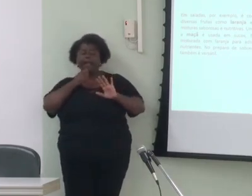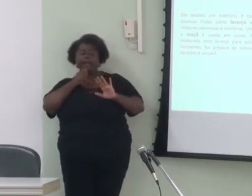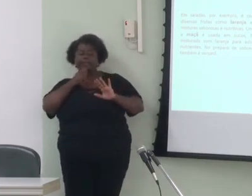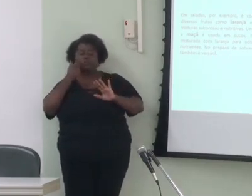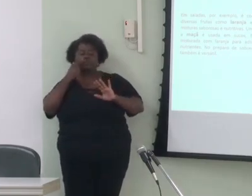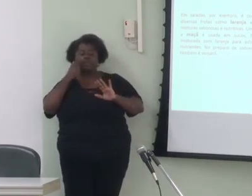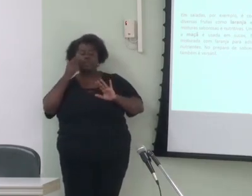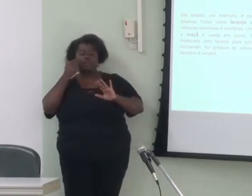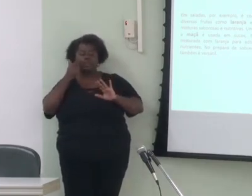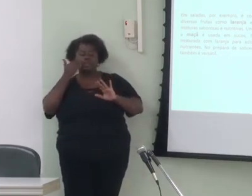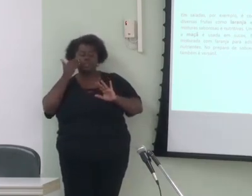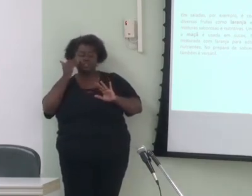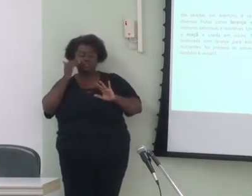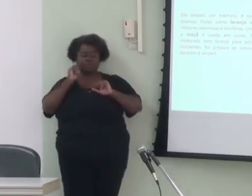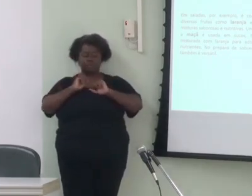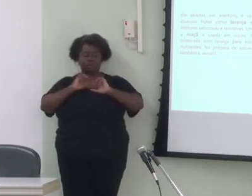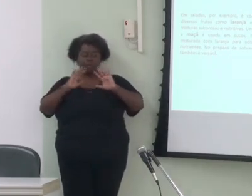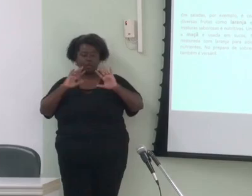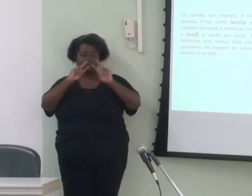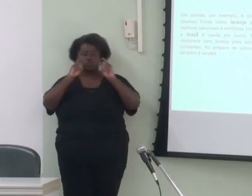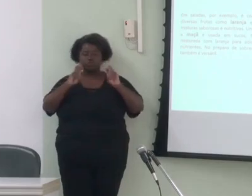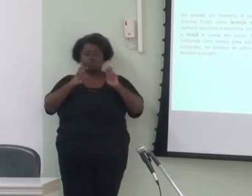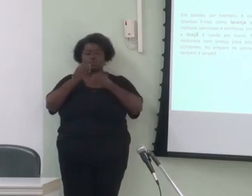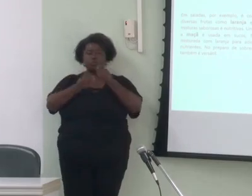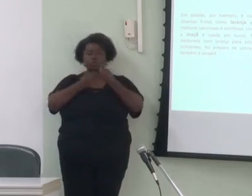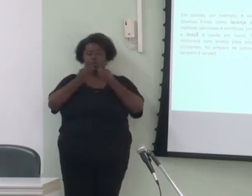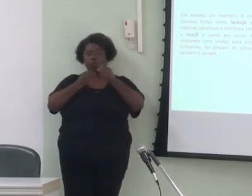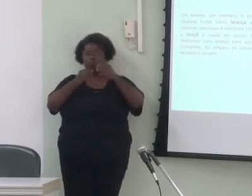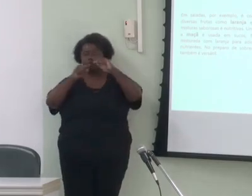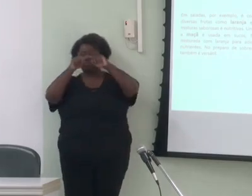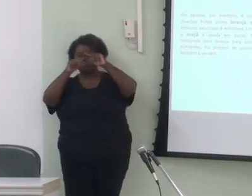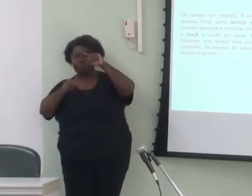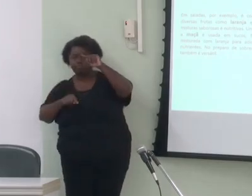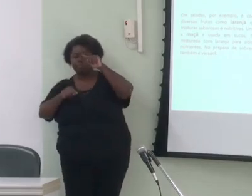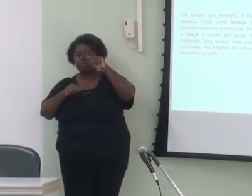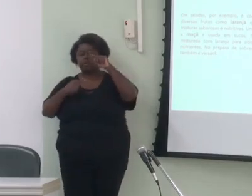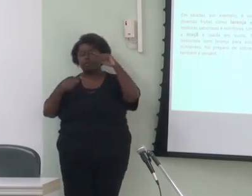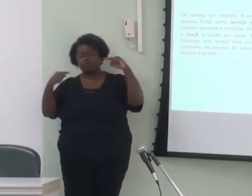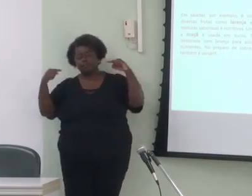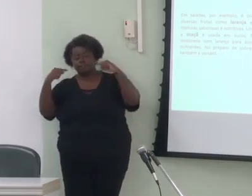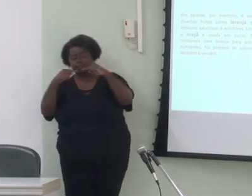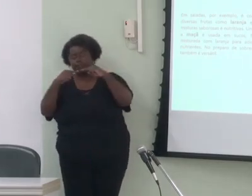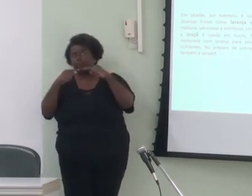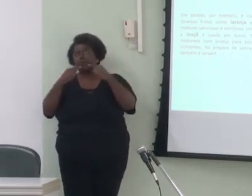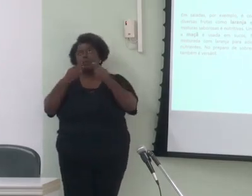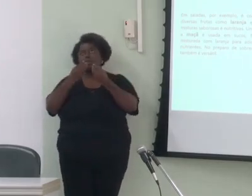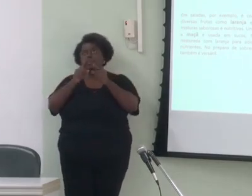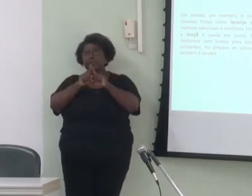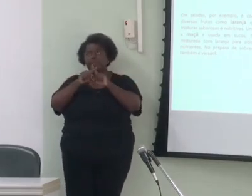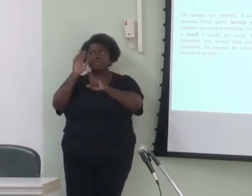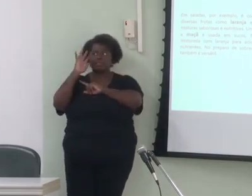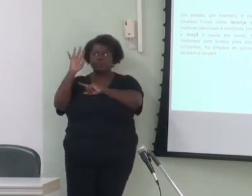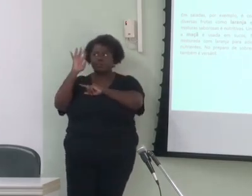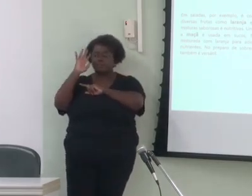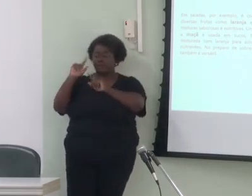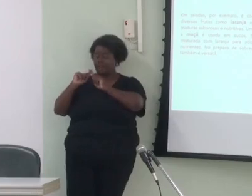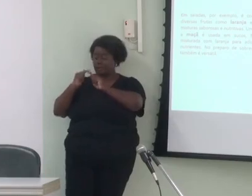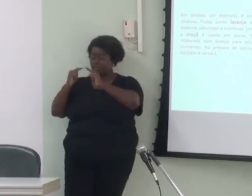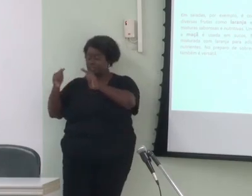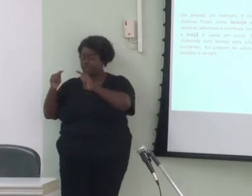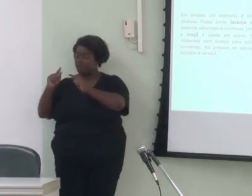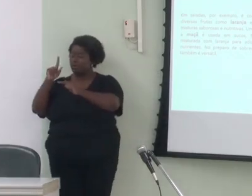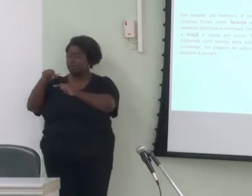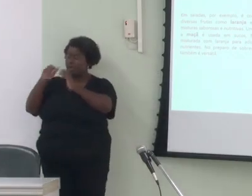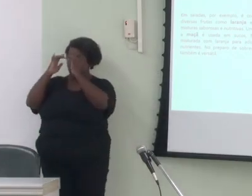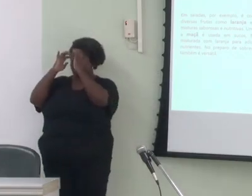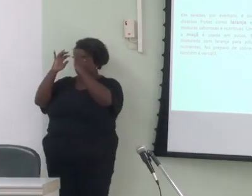elos horizontais e nem sequer um consenso sobre sua relevância para uma teoria gramatical que seja cognitivamente motivada